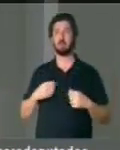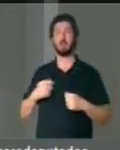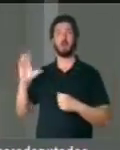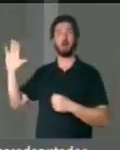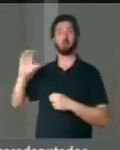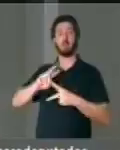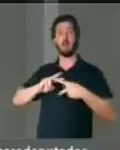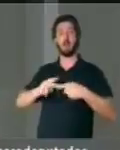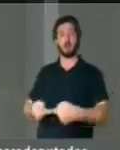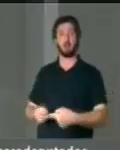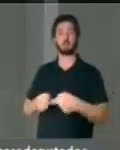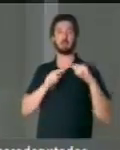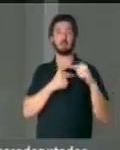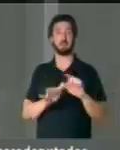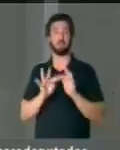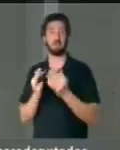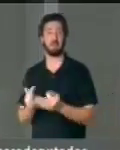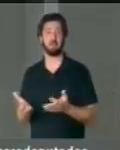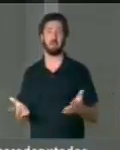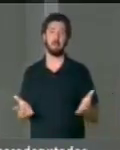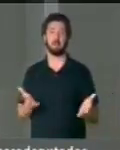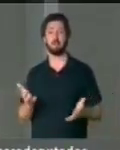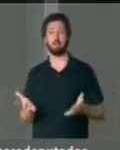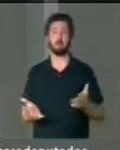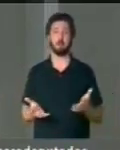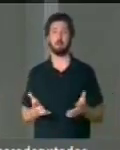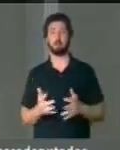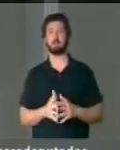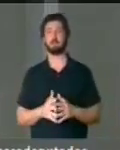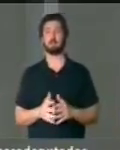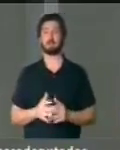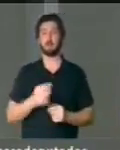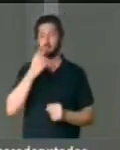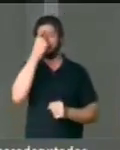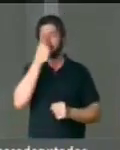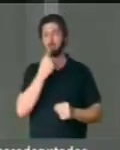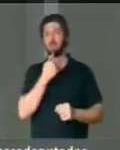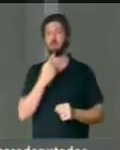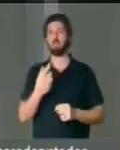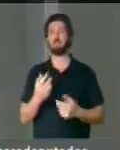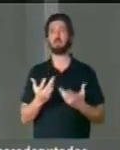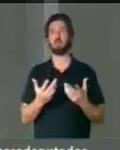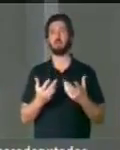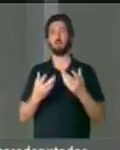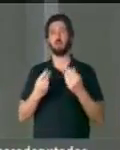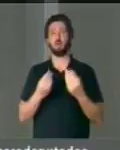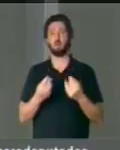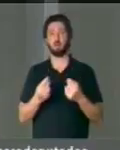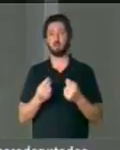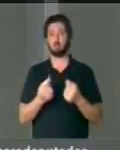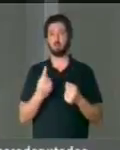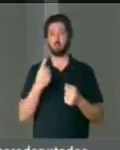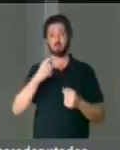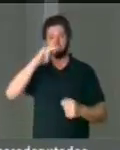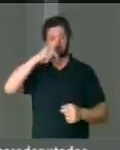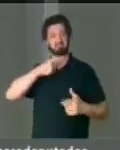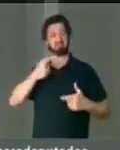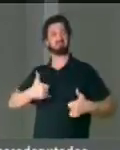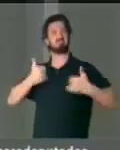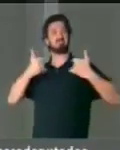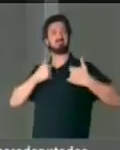tradição de família e uma personalidade muito singular, narcisista,